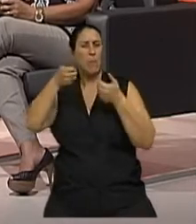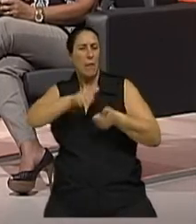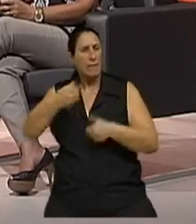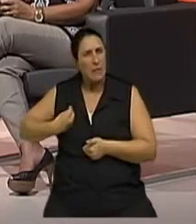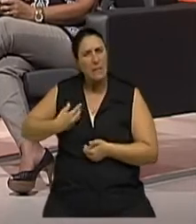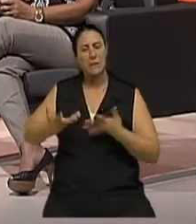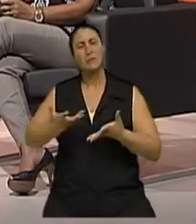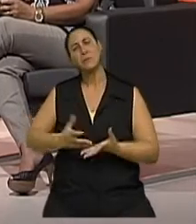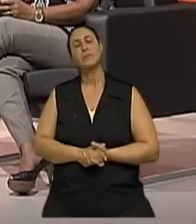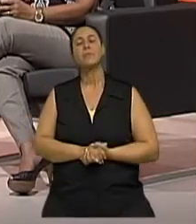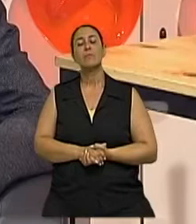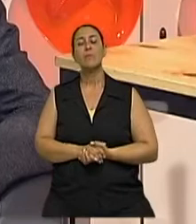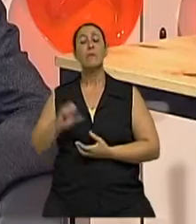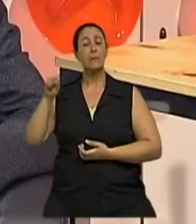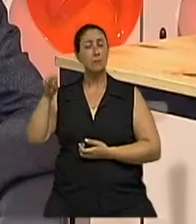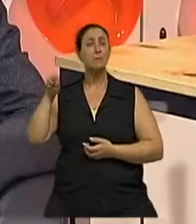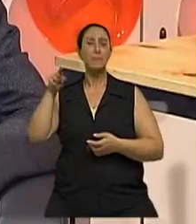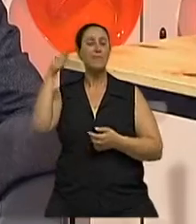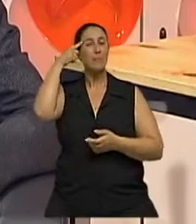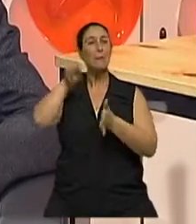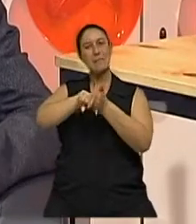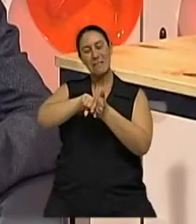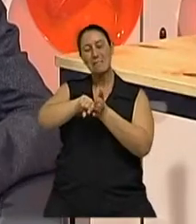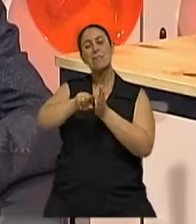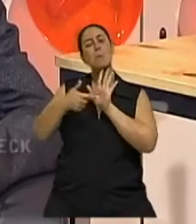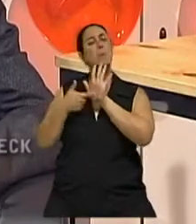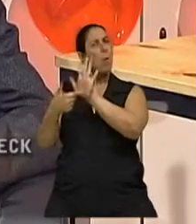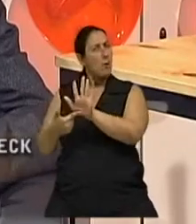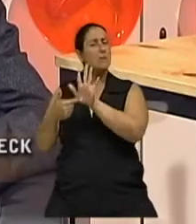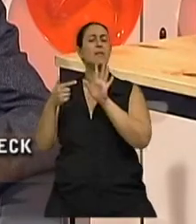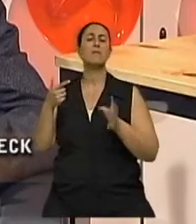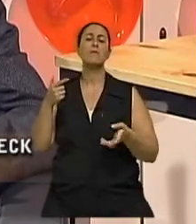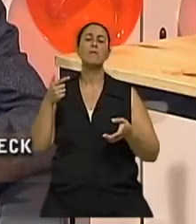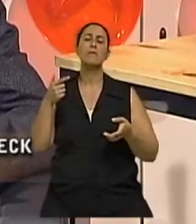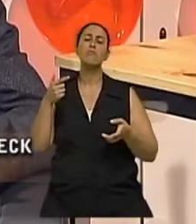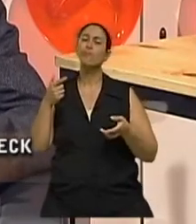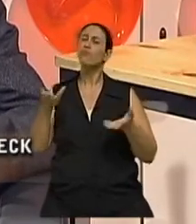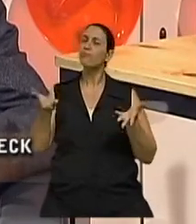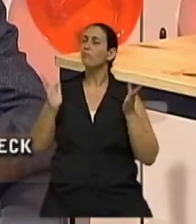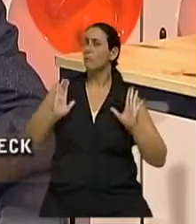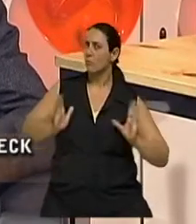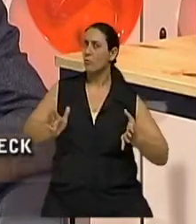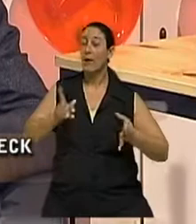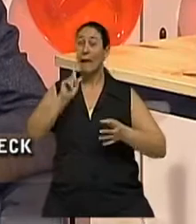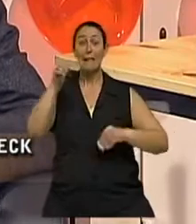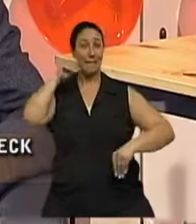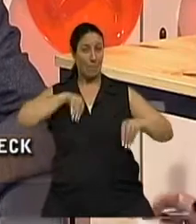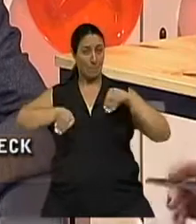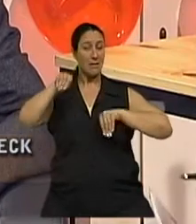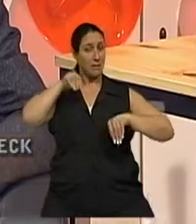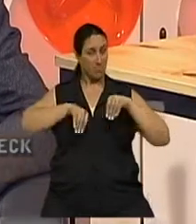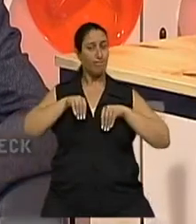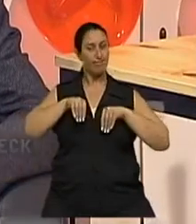emocionais na qualidade de vida, mas também a pesquisa nessa área mostra que a depressão, como